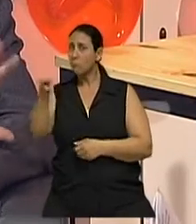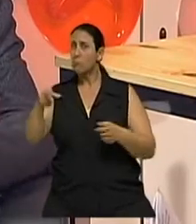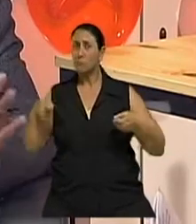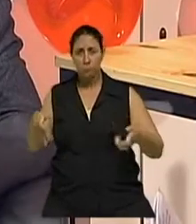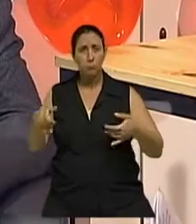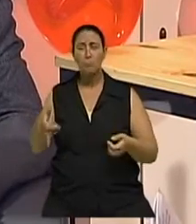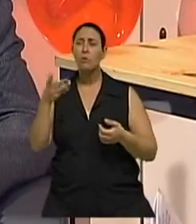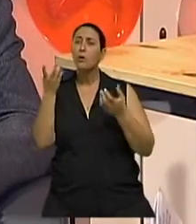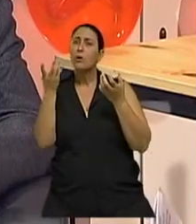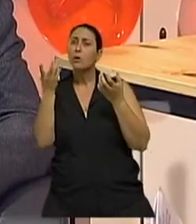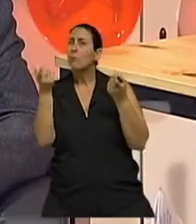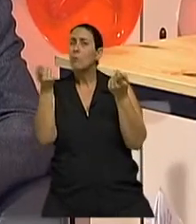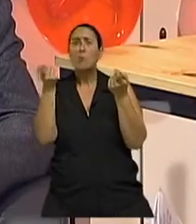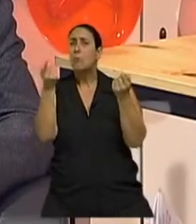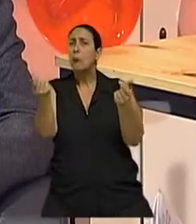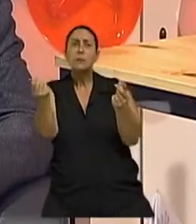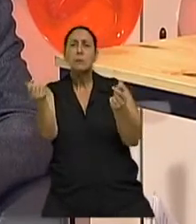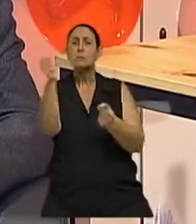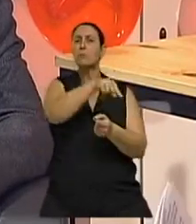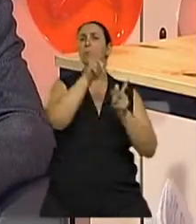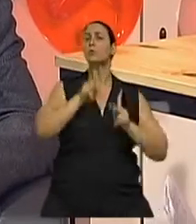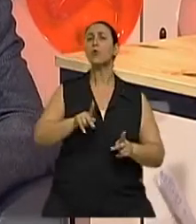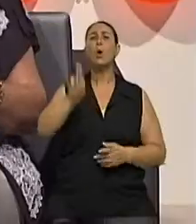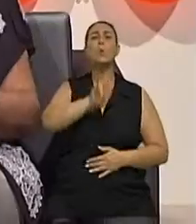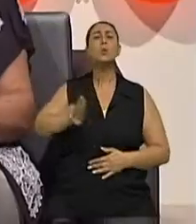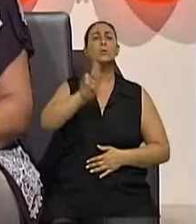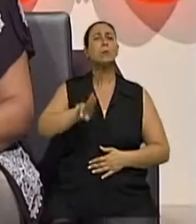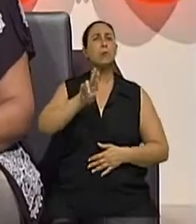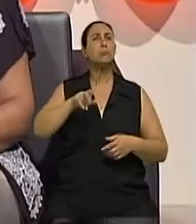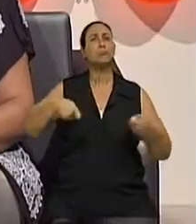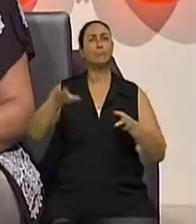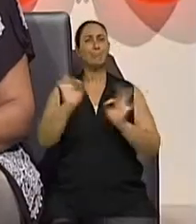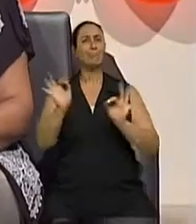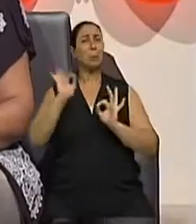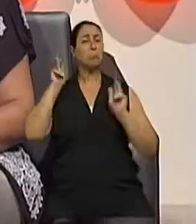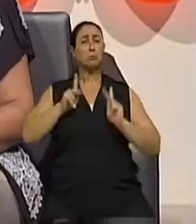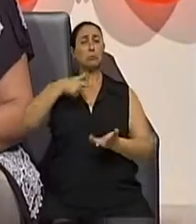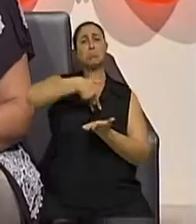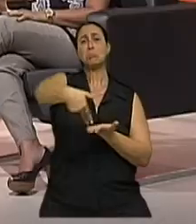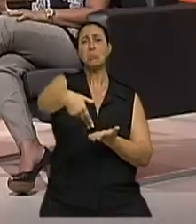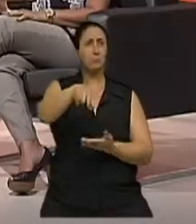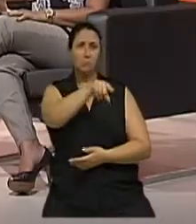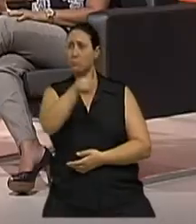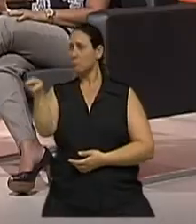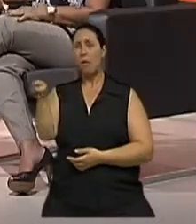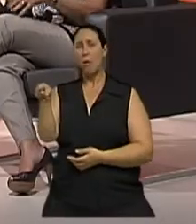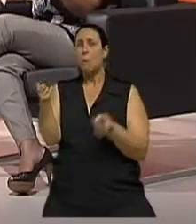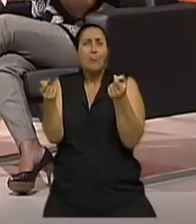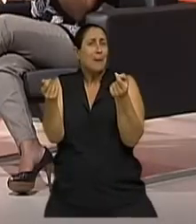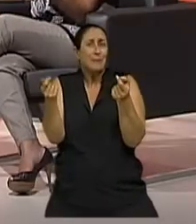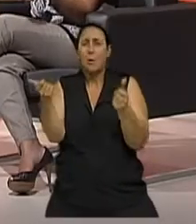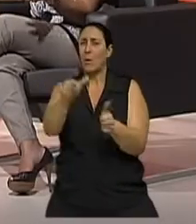pessoas sem nenhum tipo de problema de locomoção. Nós temos muito que aprender ainda, doutor? É verdade. A sociedade em geral tem muito que aprender, né?